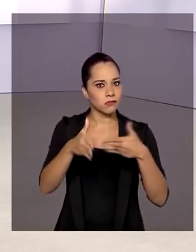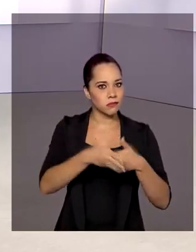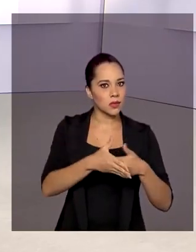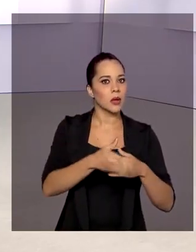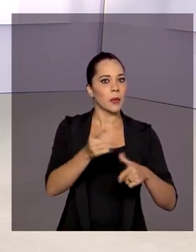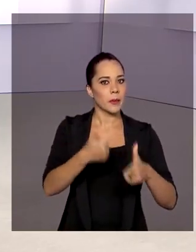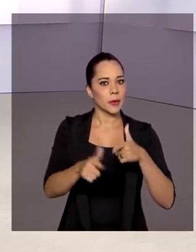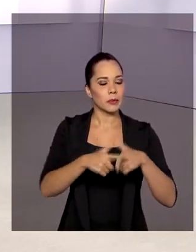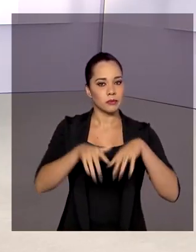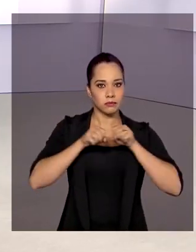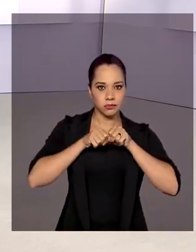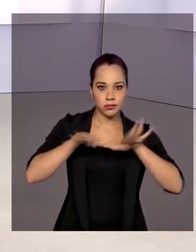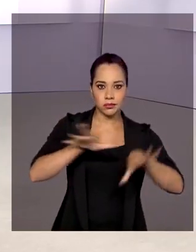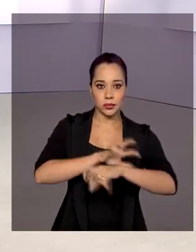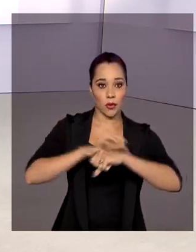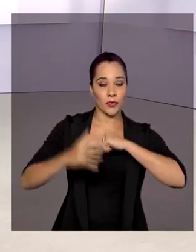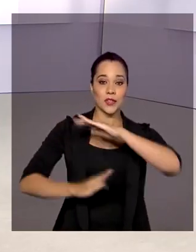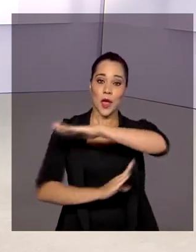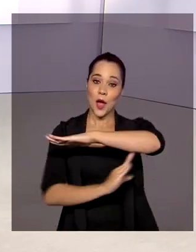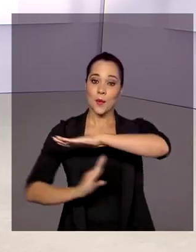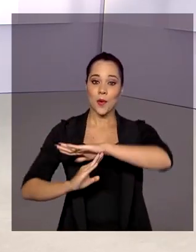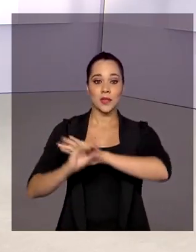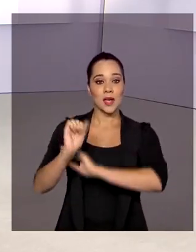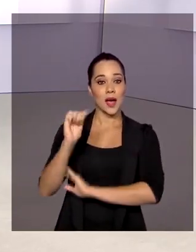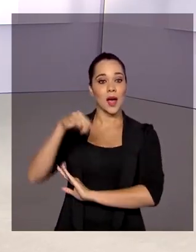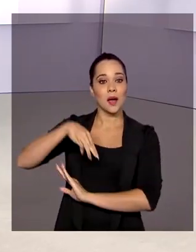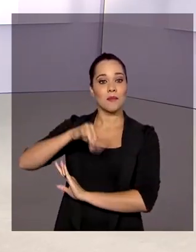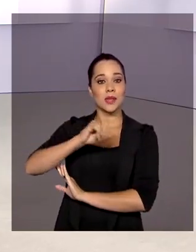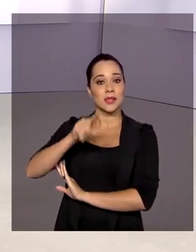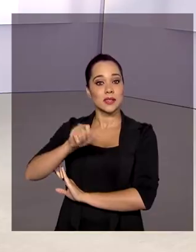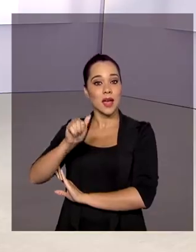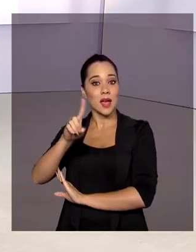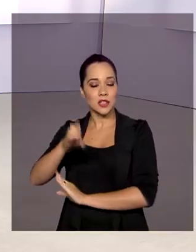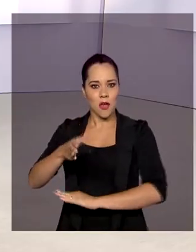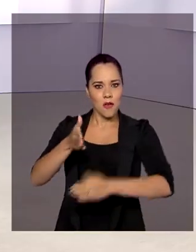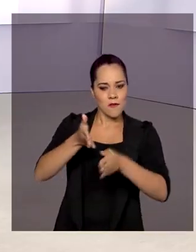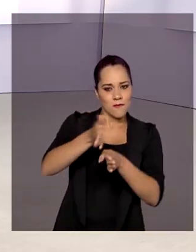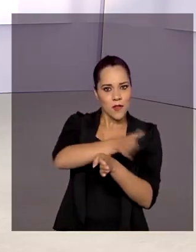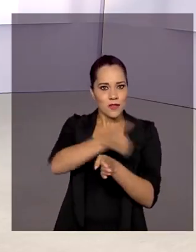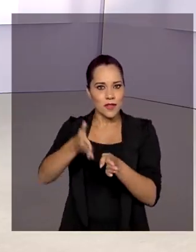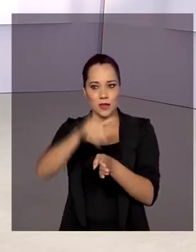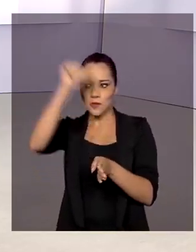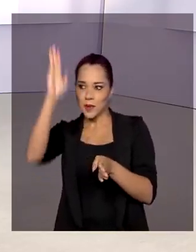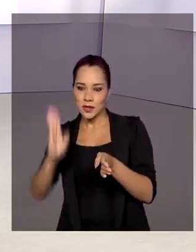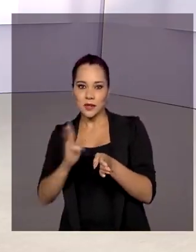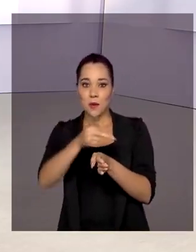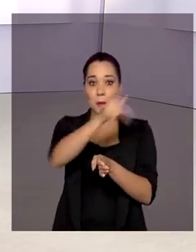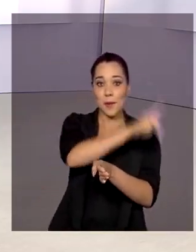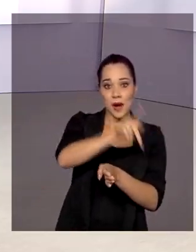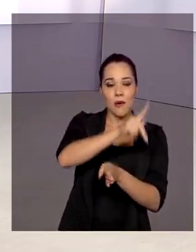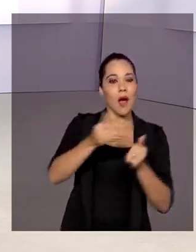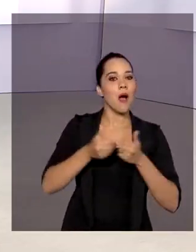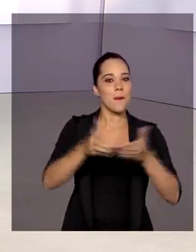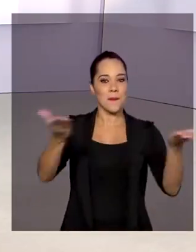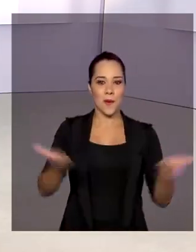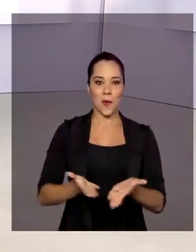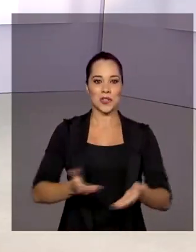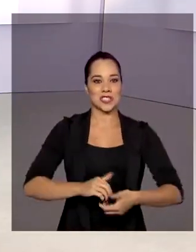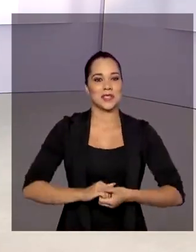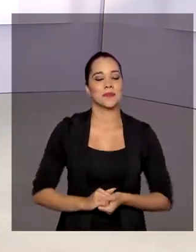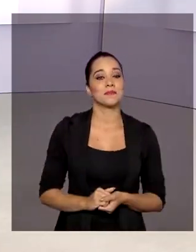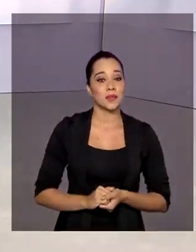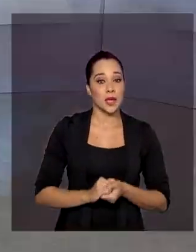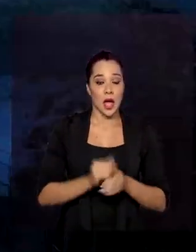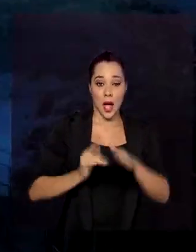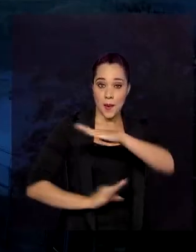causa da pandemia do coronavírus, a Ponte da Amizade, fronteira mais movimentada entre Brasil e Paraguai, foi reaberta hoje. A